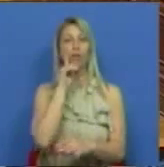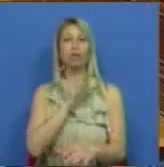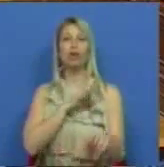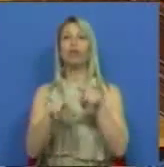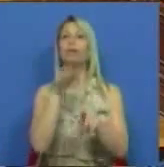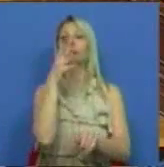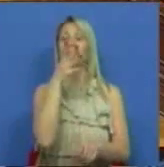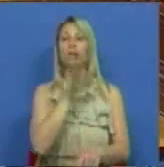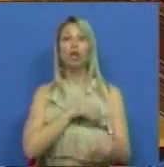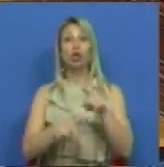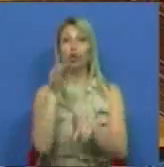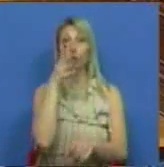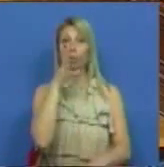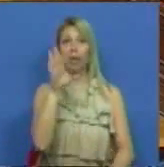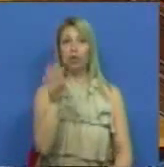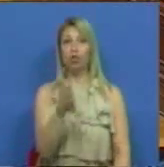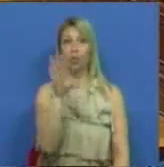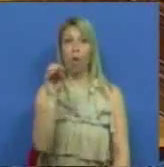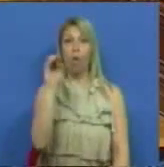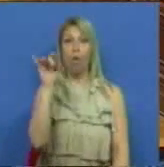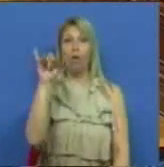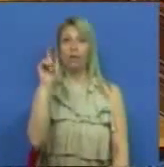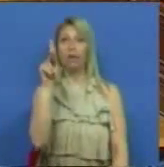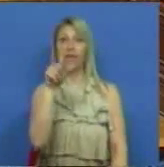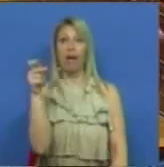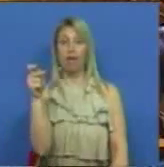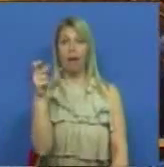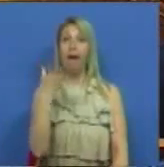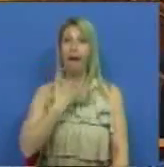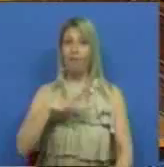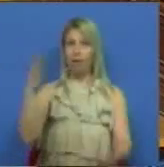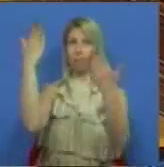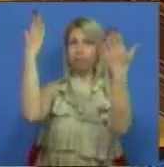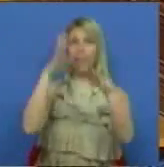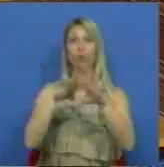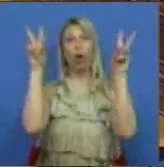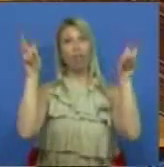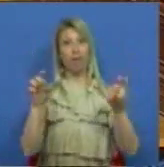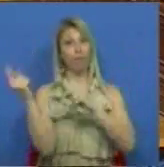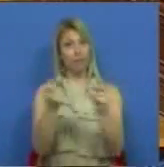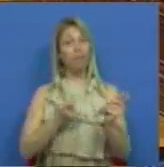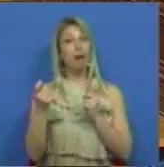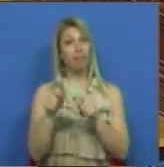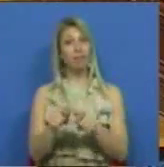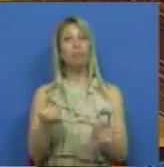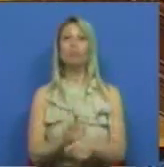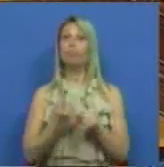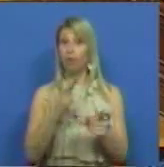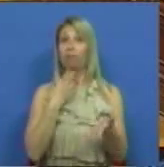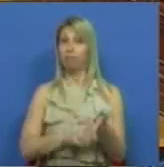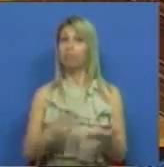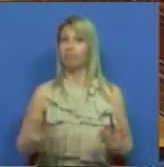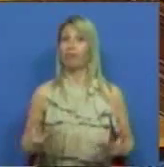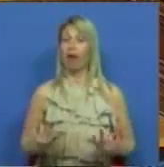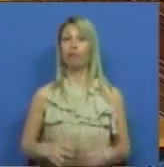Sr. Deputado João Oliveira, queria saudá-lo pela temática que traz hoje a este debate, porque, de facto,